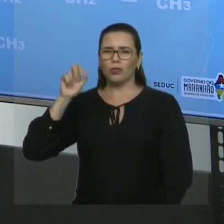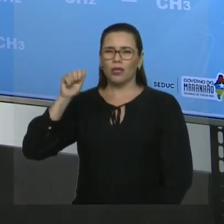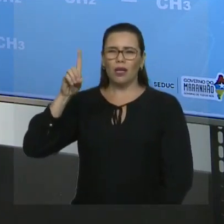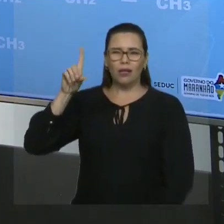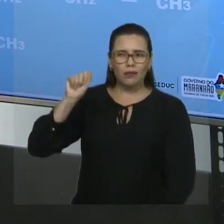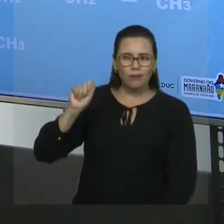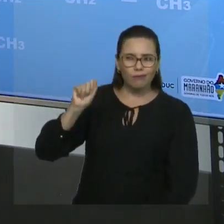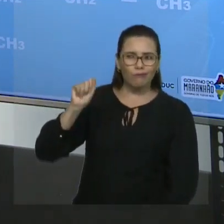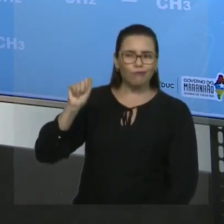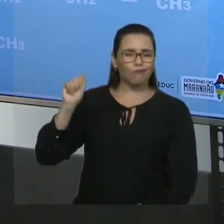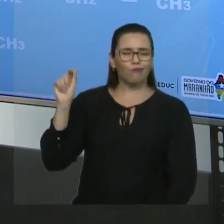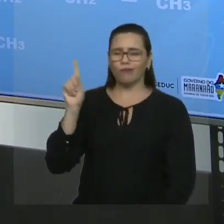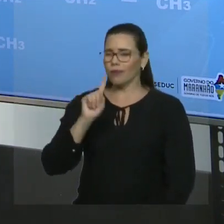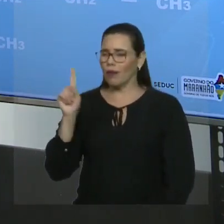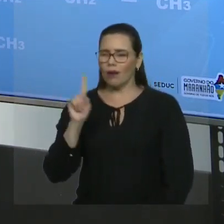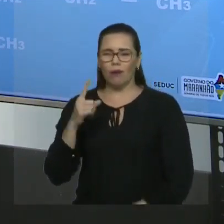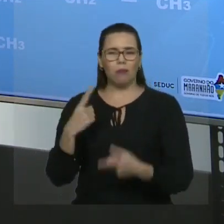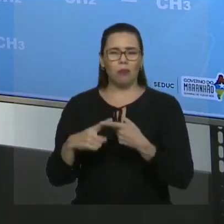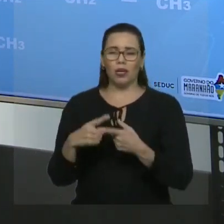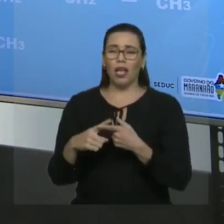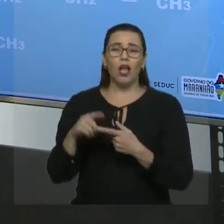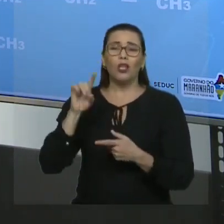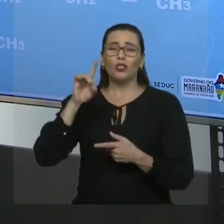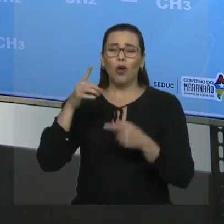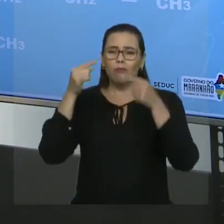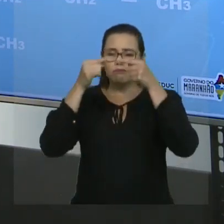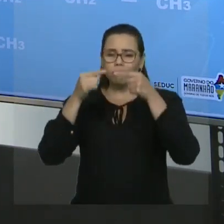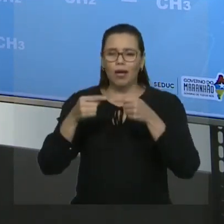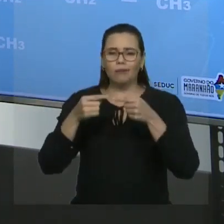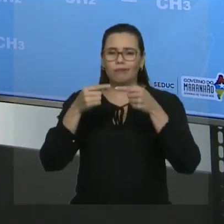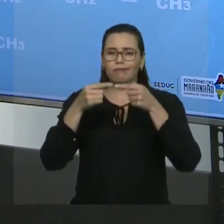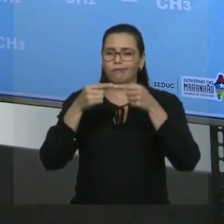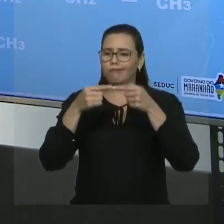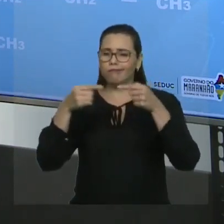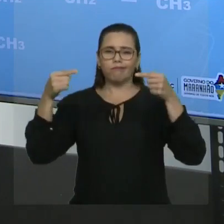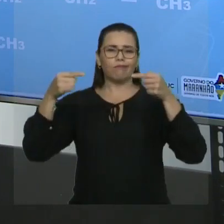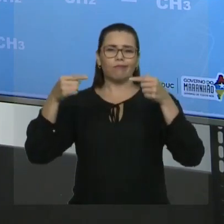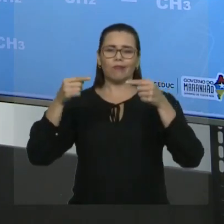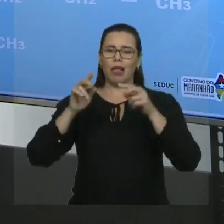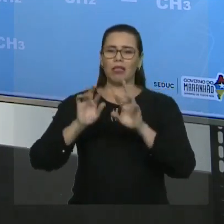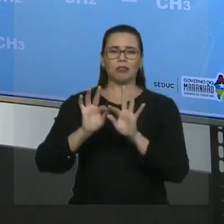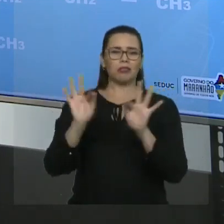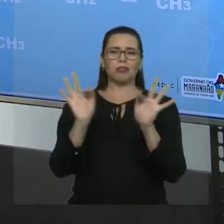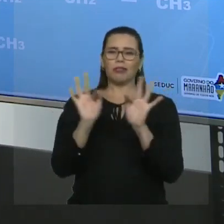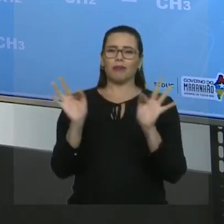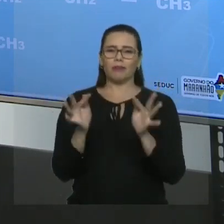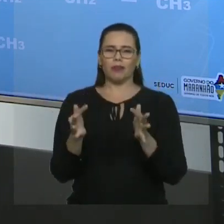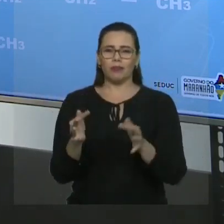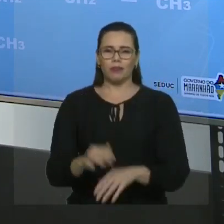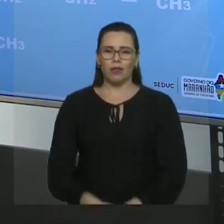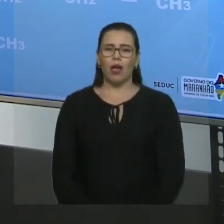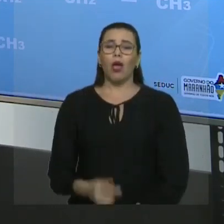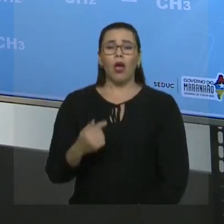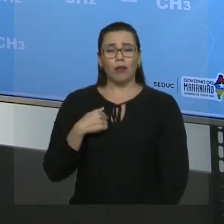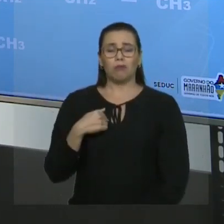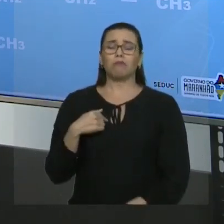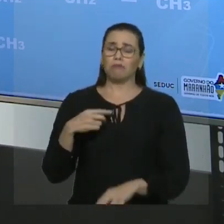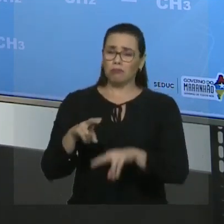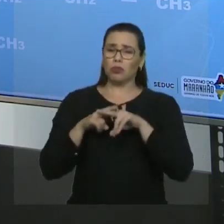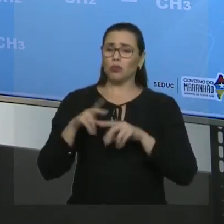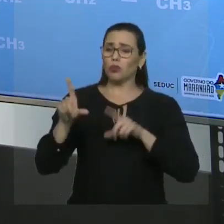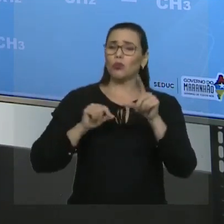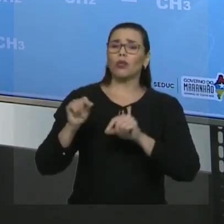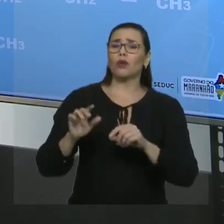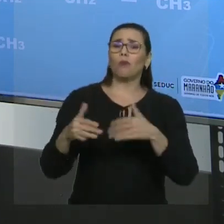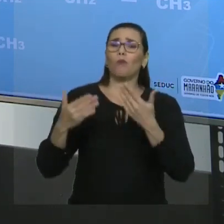professor, ela é ramificada. Então, quem é a cadeia principal? Neste caso, é a maior sequência de carbonos. Vamos procurar? Um, dois,